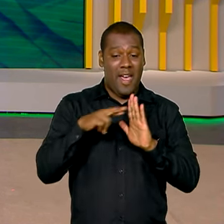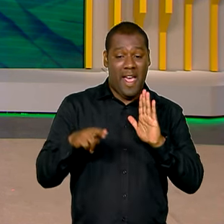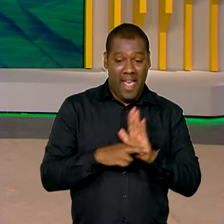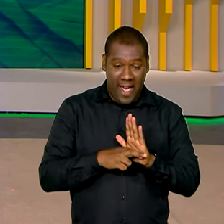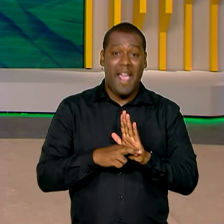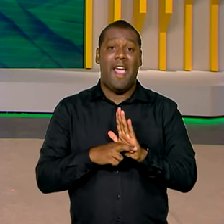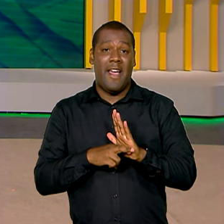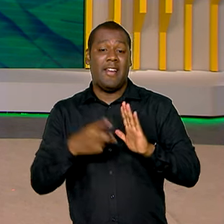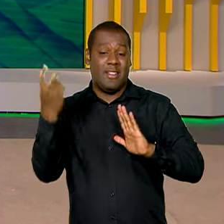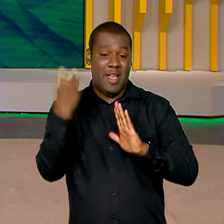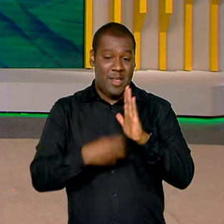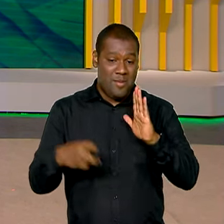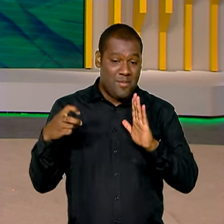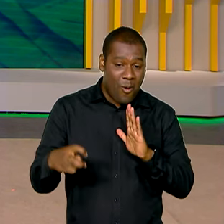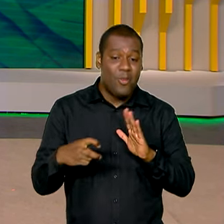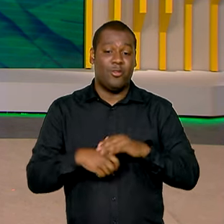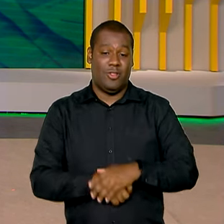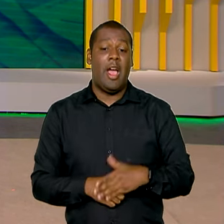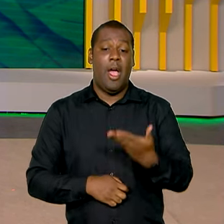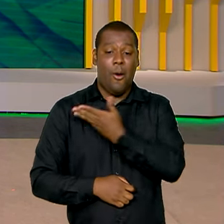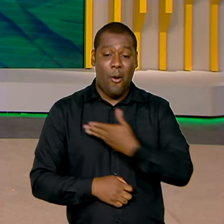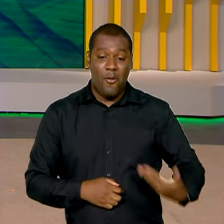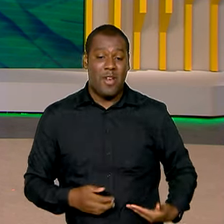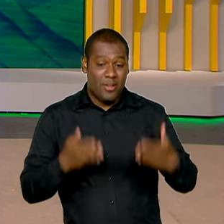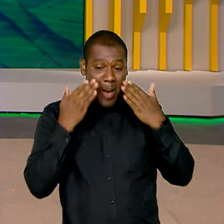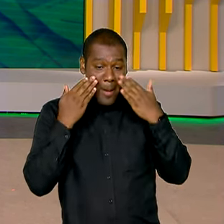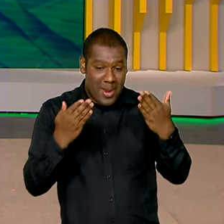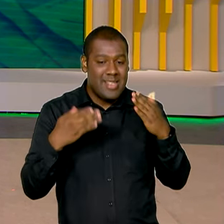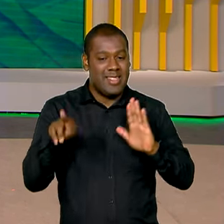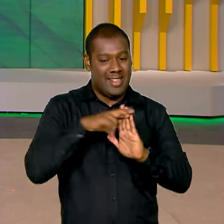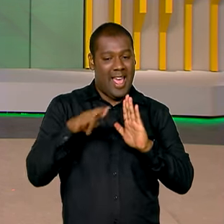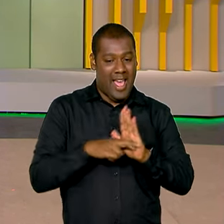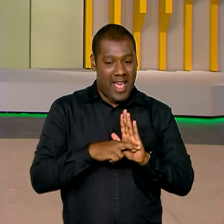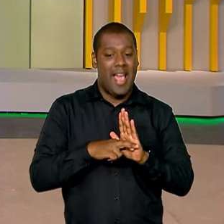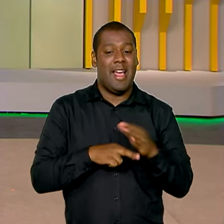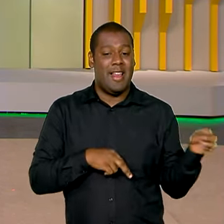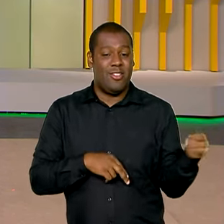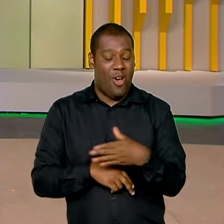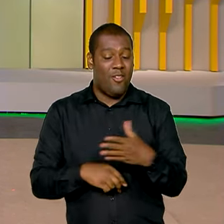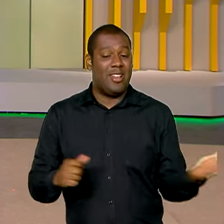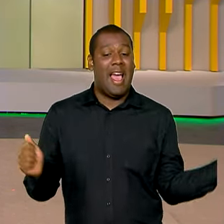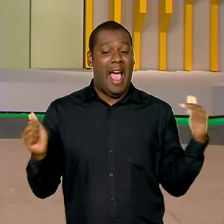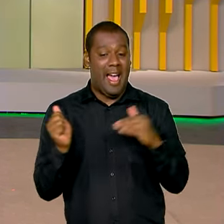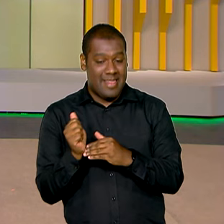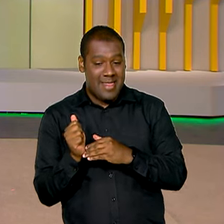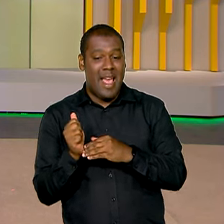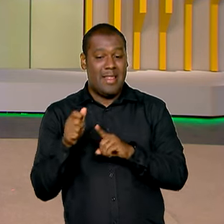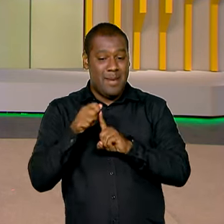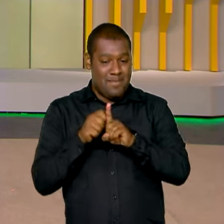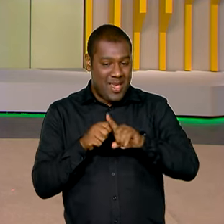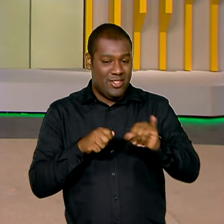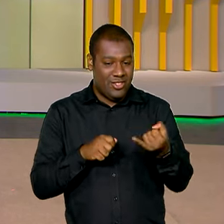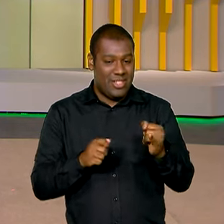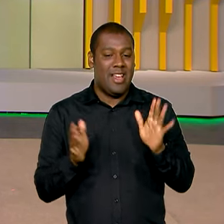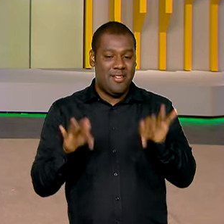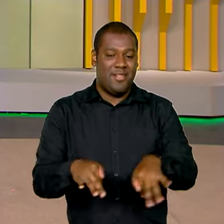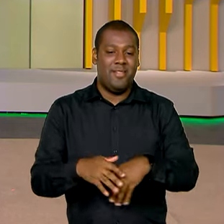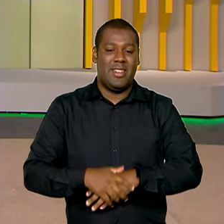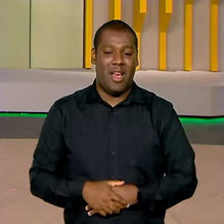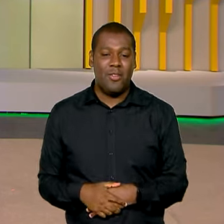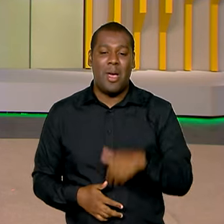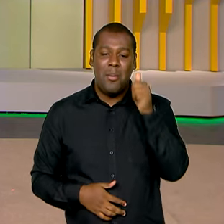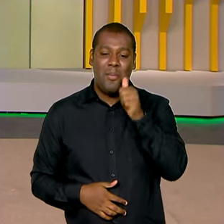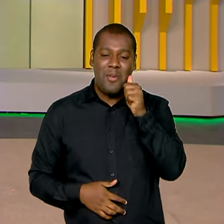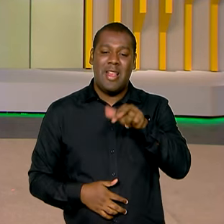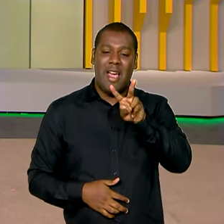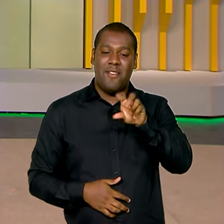ser apresentada pelo governo até o final deste mês. E quem tem mais detalhes para a gente sobre esse assunto é a repórter Vanessa Casalino, que